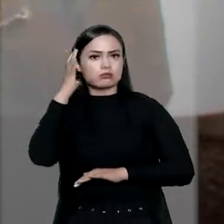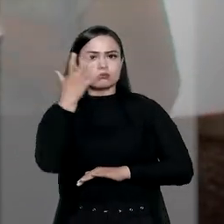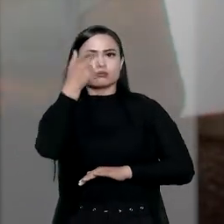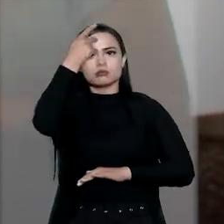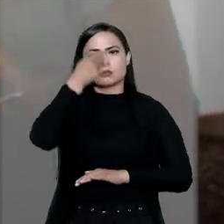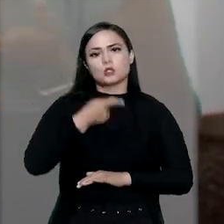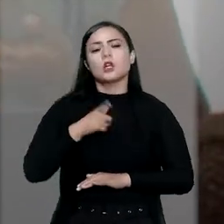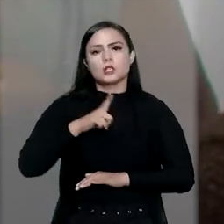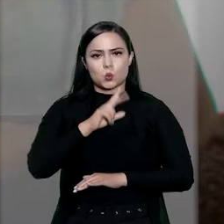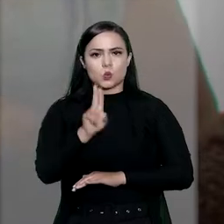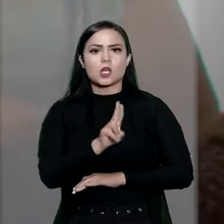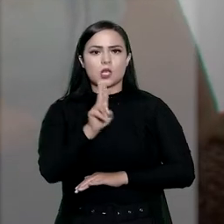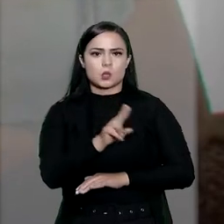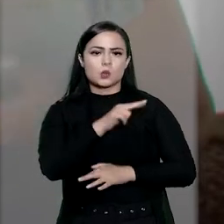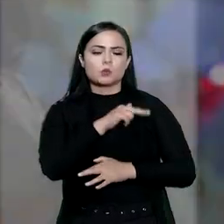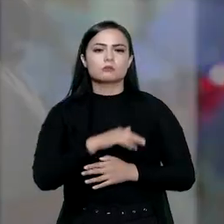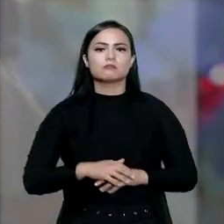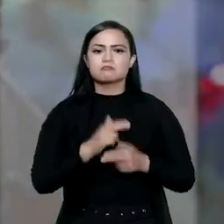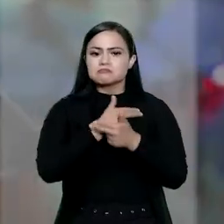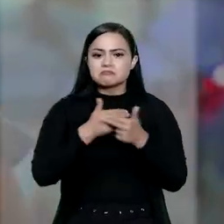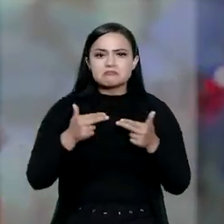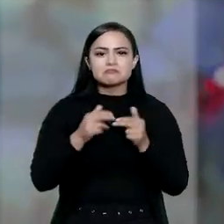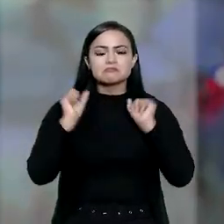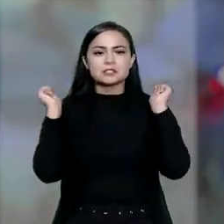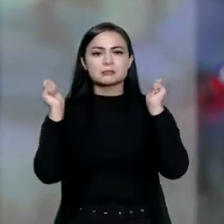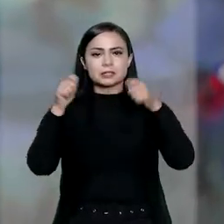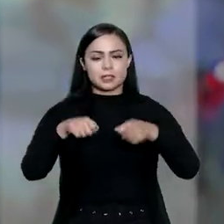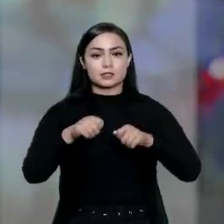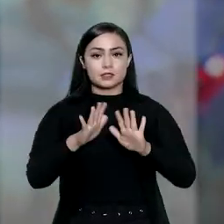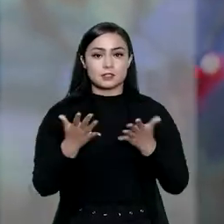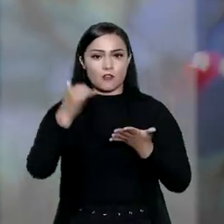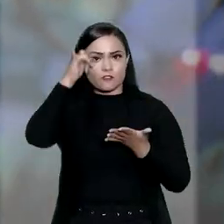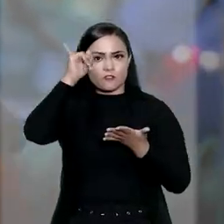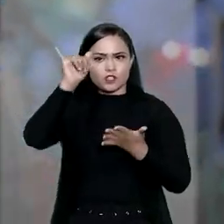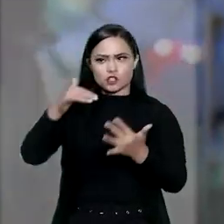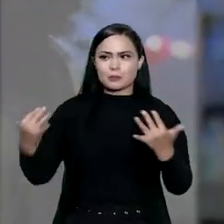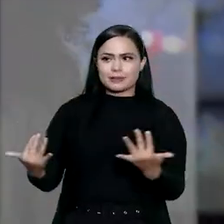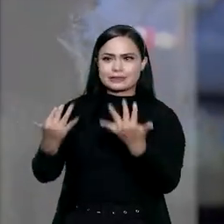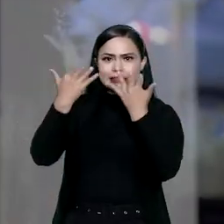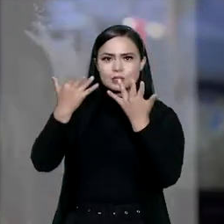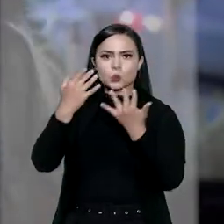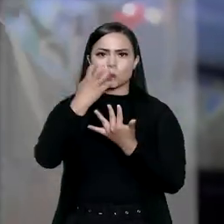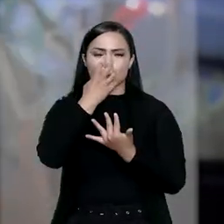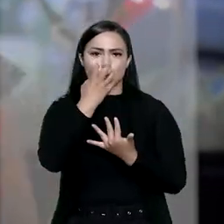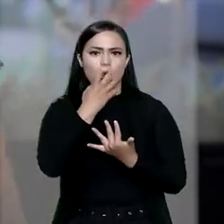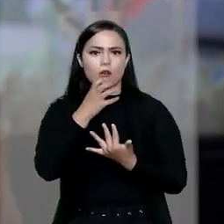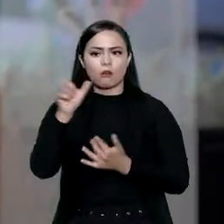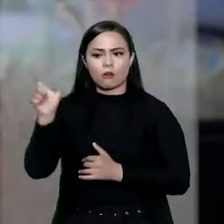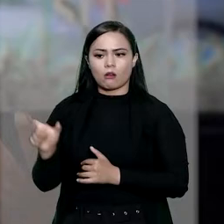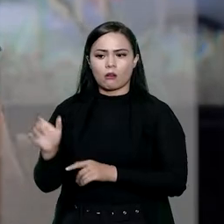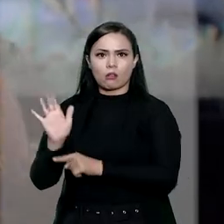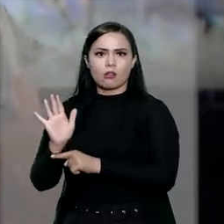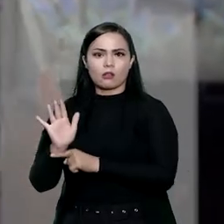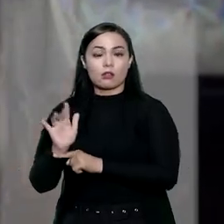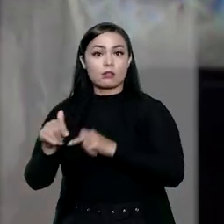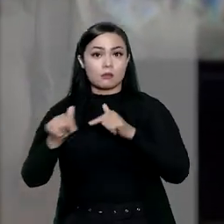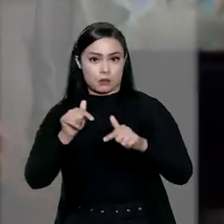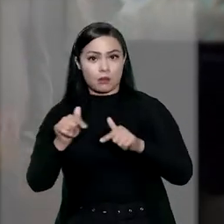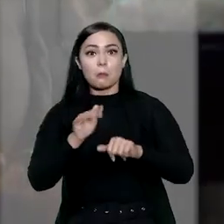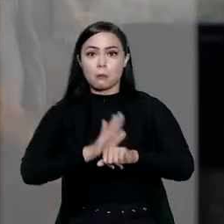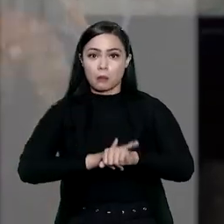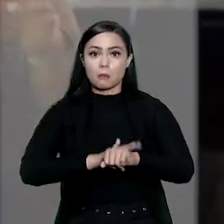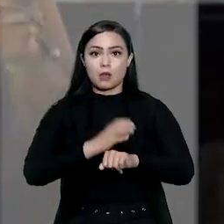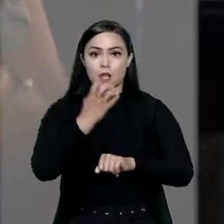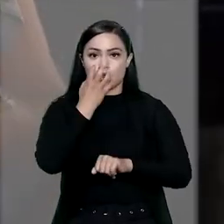pessoas que utilizam esse recurso. Por isso, evite chamar a atenção do cão-guia enquanto ele está trabalhando,